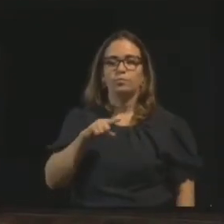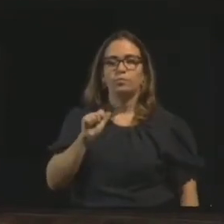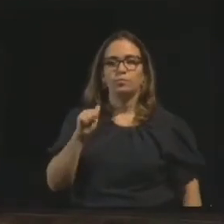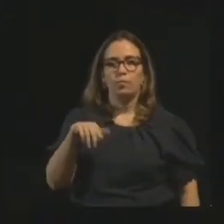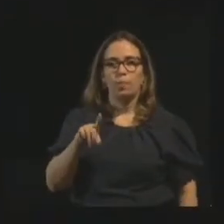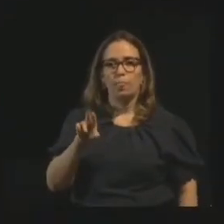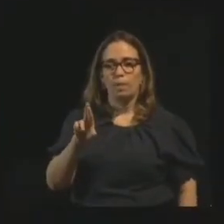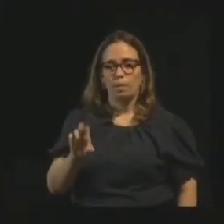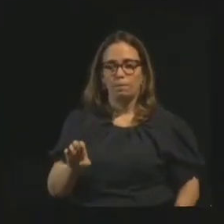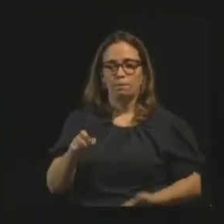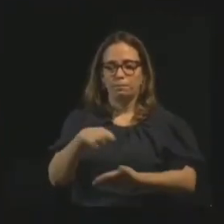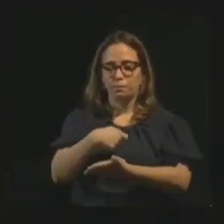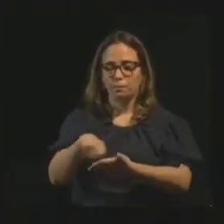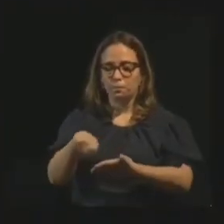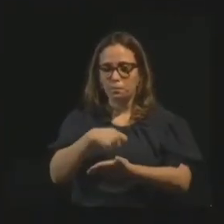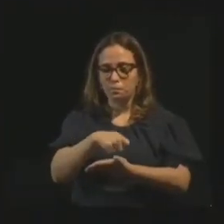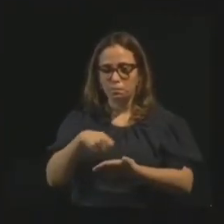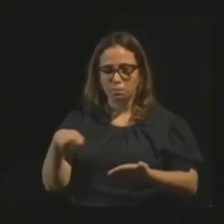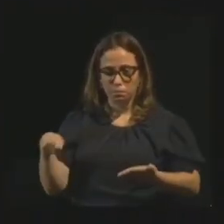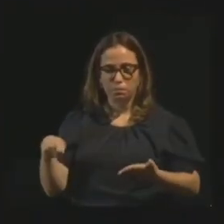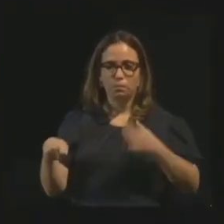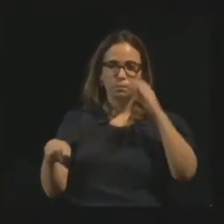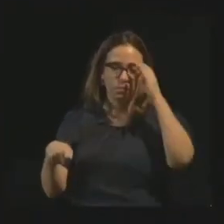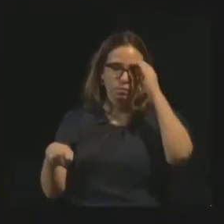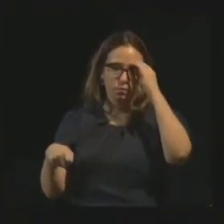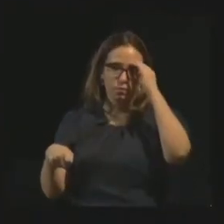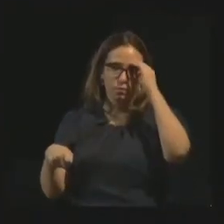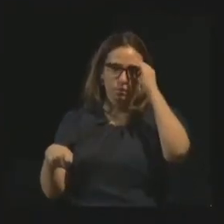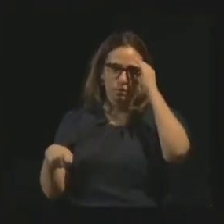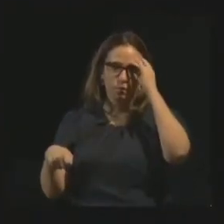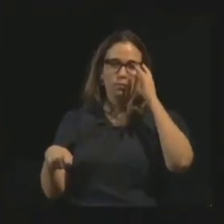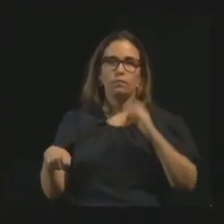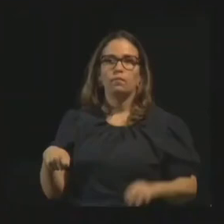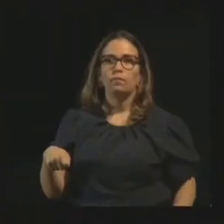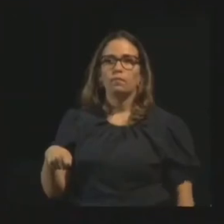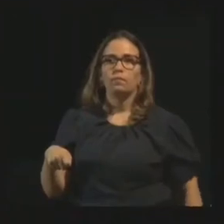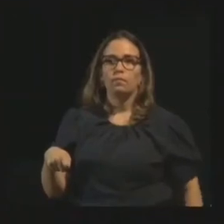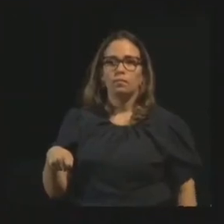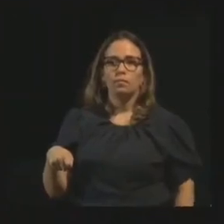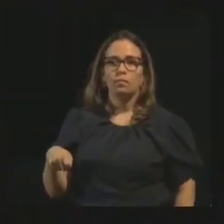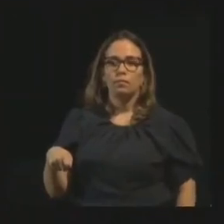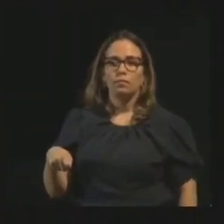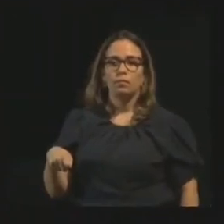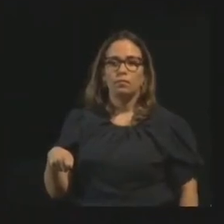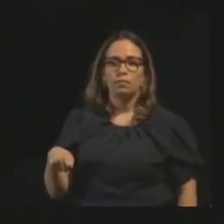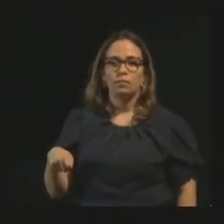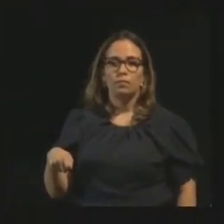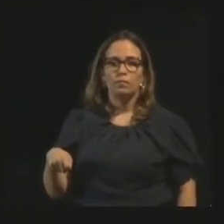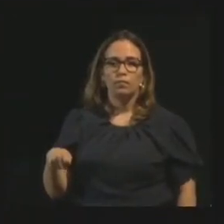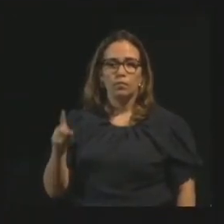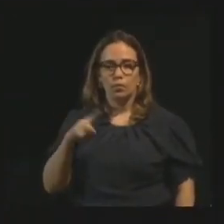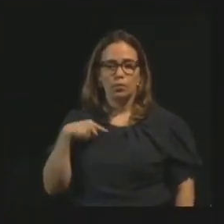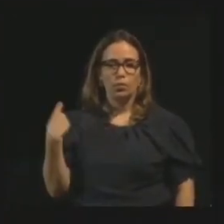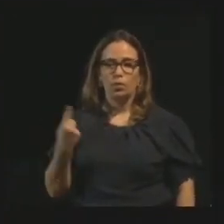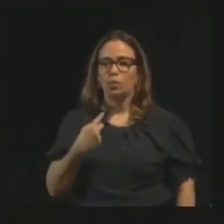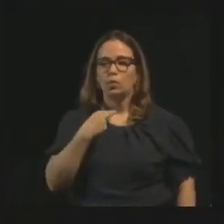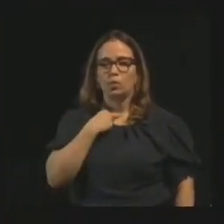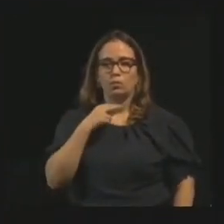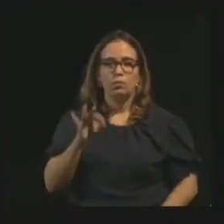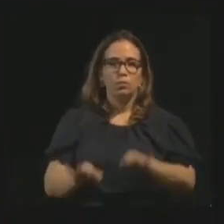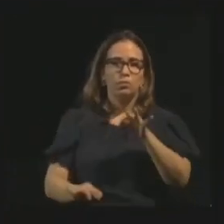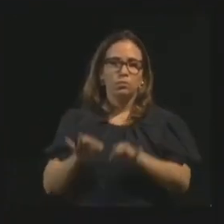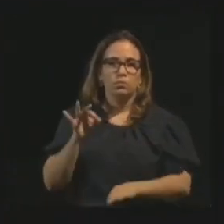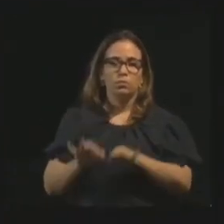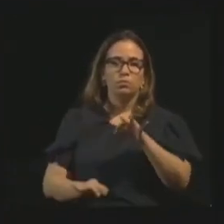psicografia de Valdo Vieira, editora Feb, vai nos dizer que jamais deveremos condenar